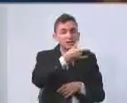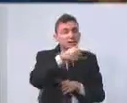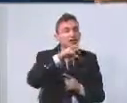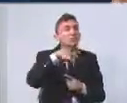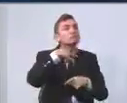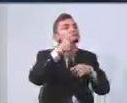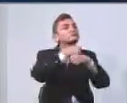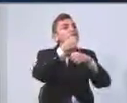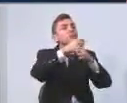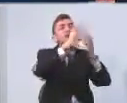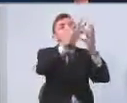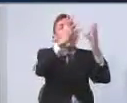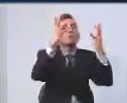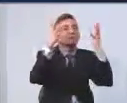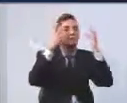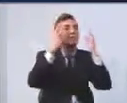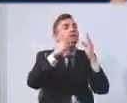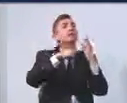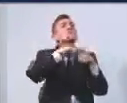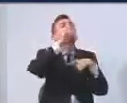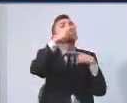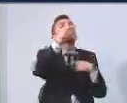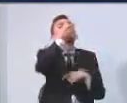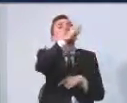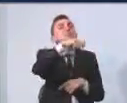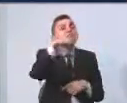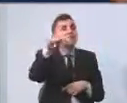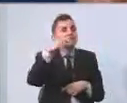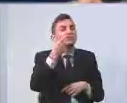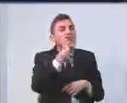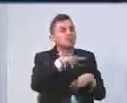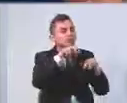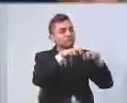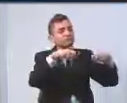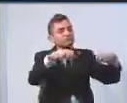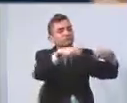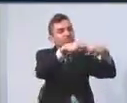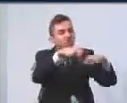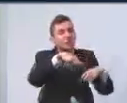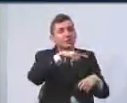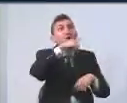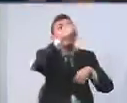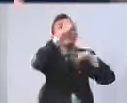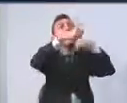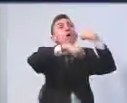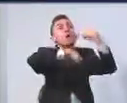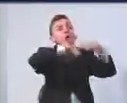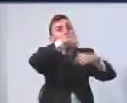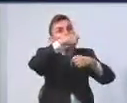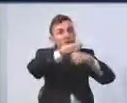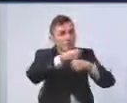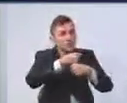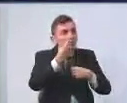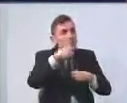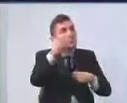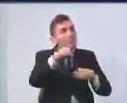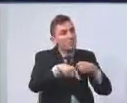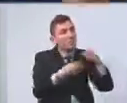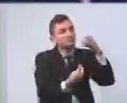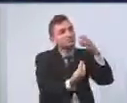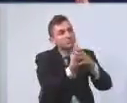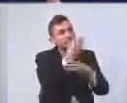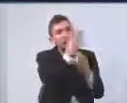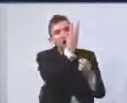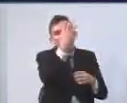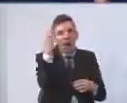daqui a seis meses eu tenho uma praça que eu consigo colocar uns bancos, daqui a um ano eu tenho uma praça que eu consiga plantar umas árvores, daqui a